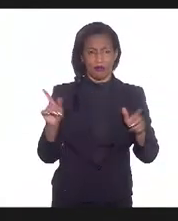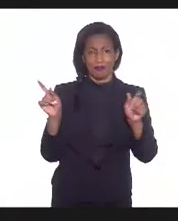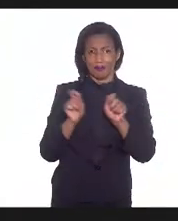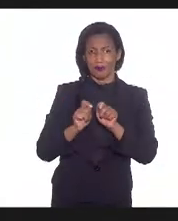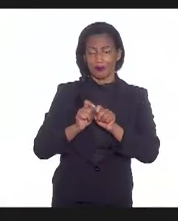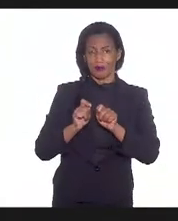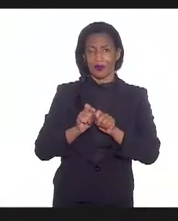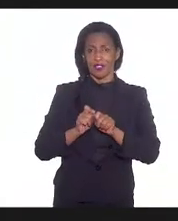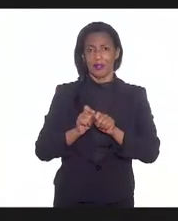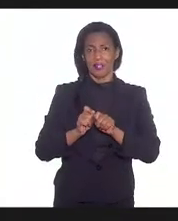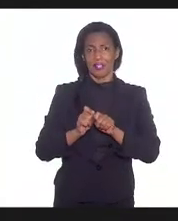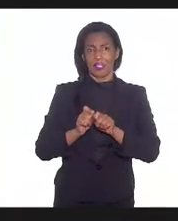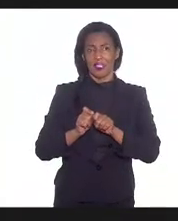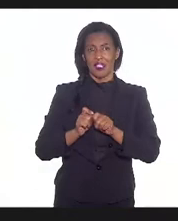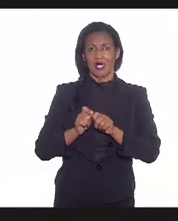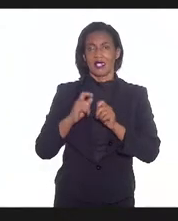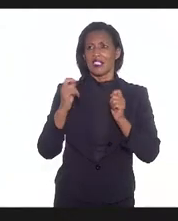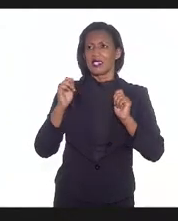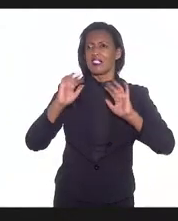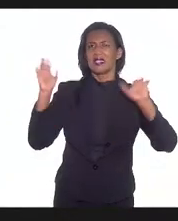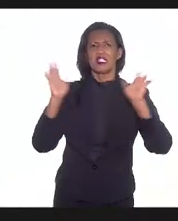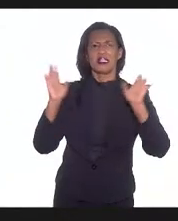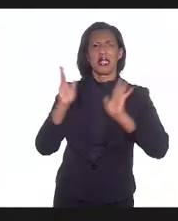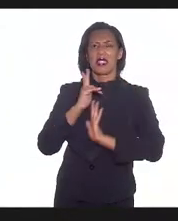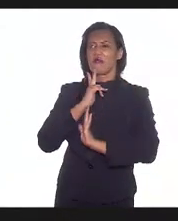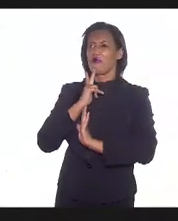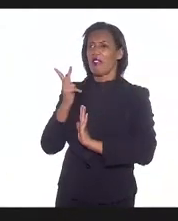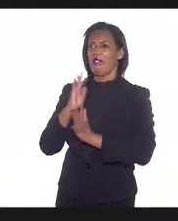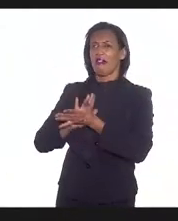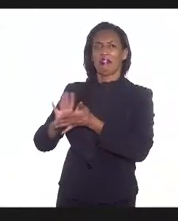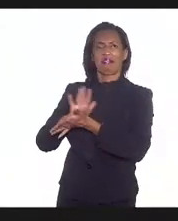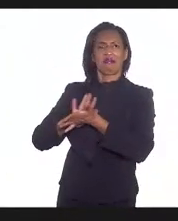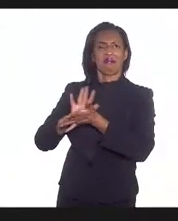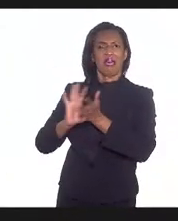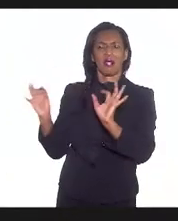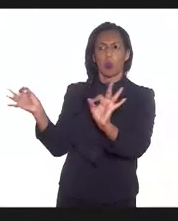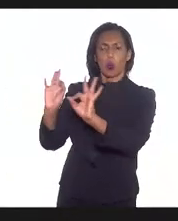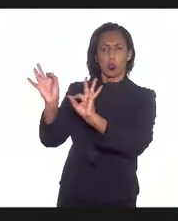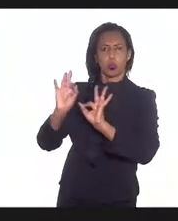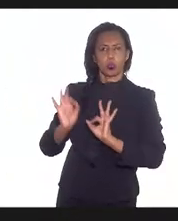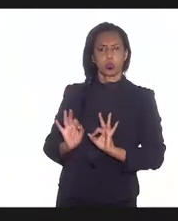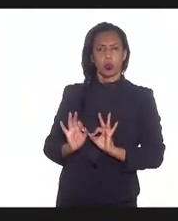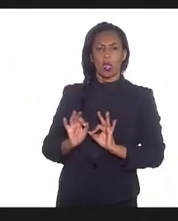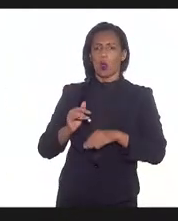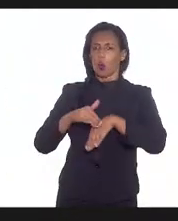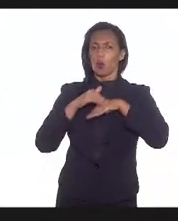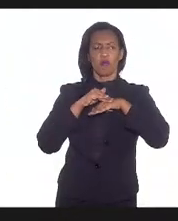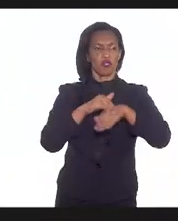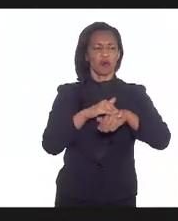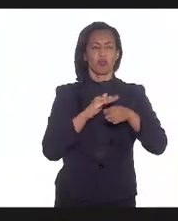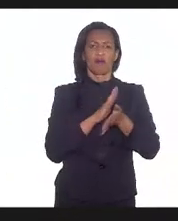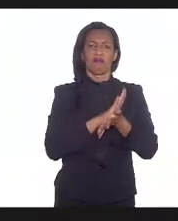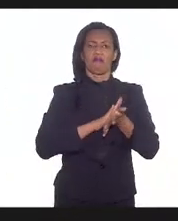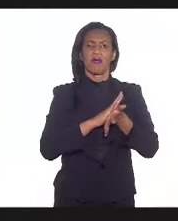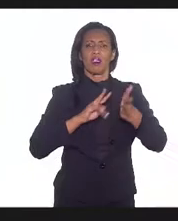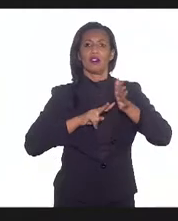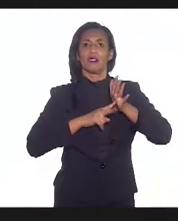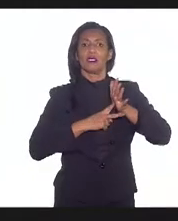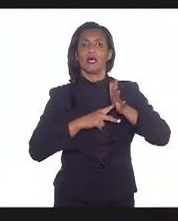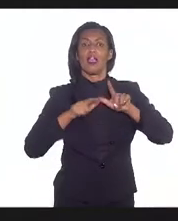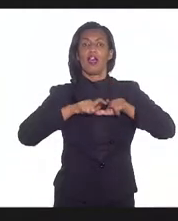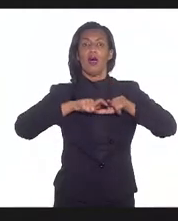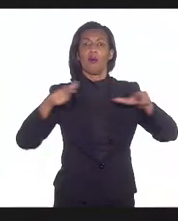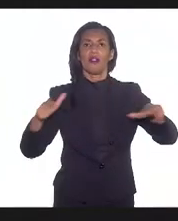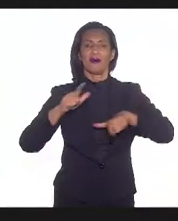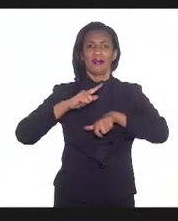unilateralmente, sem negociar com ninguém, a revelia, inclusive, de negociação com o sindicato representante, aumentar essa